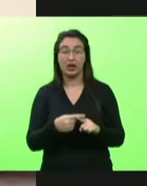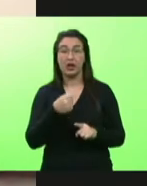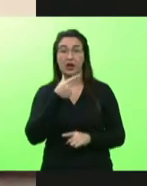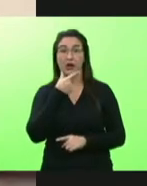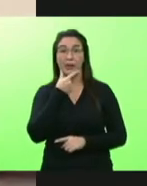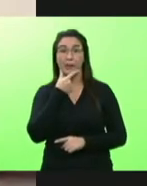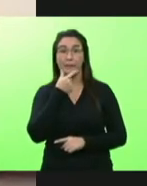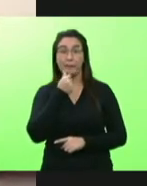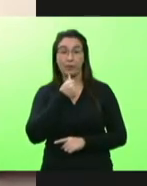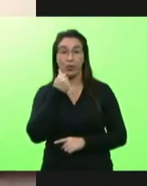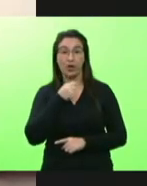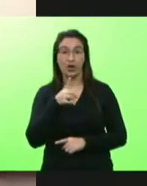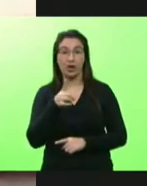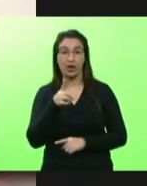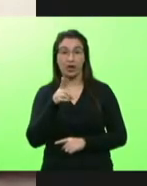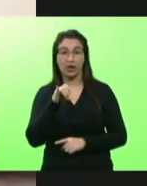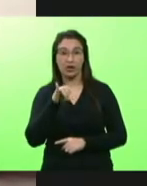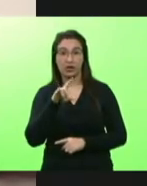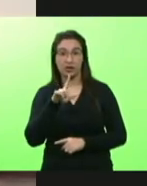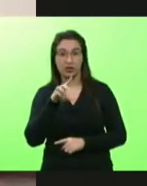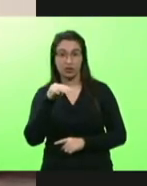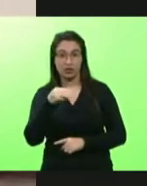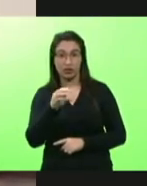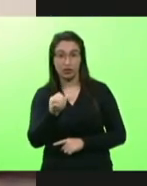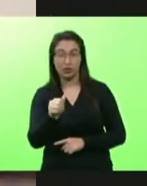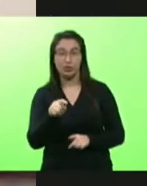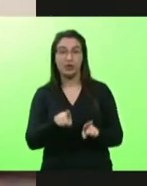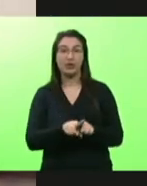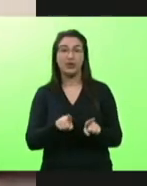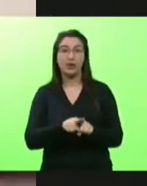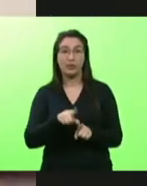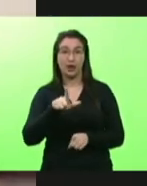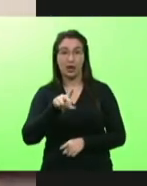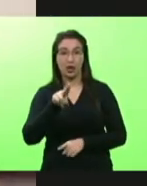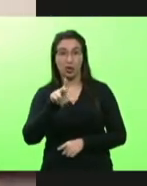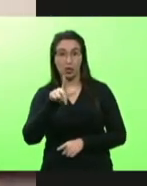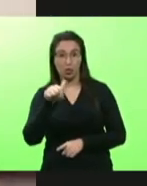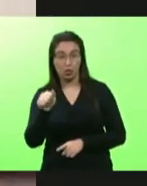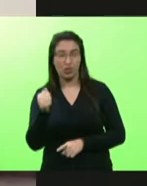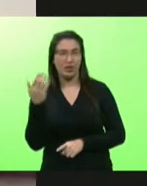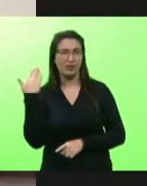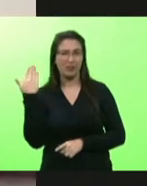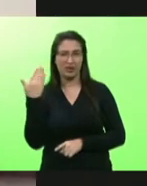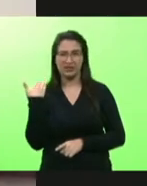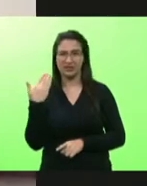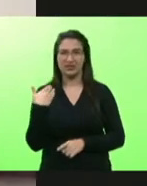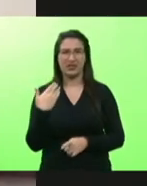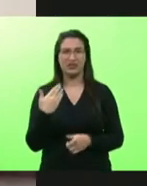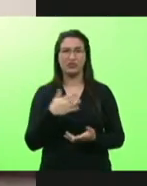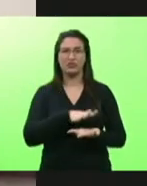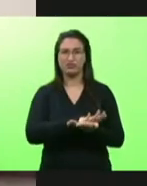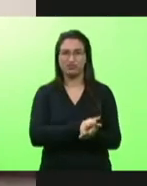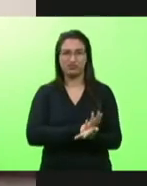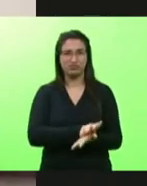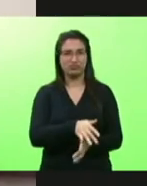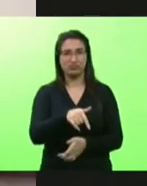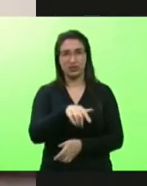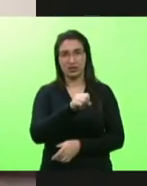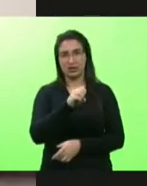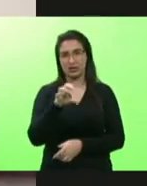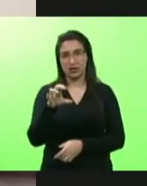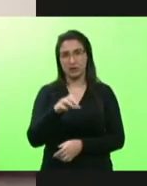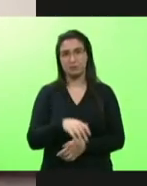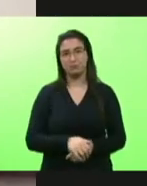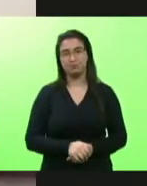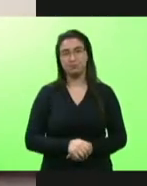e os outros governos anteriores também nos trataram sempre muito mal obrigado pela intervenção só queria fazer essa observação de